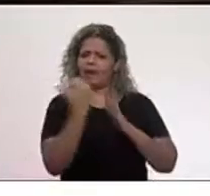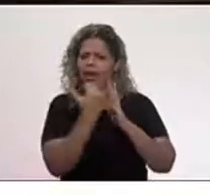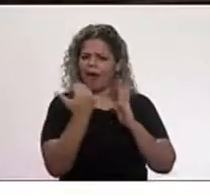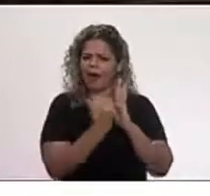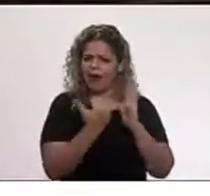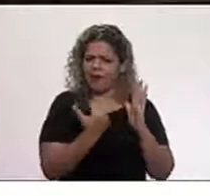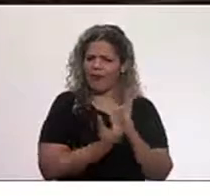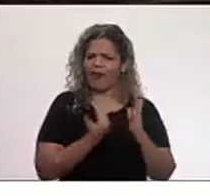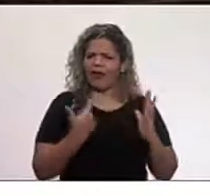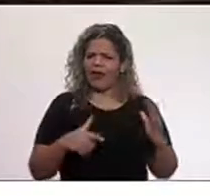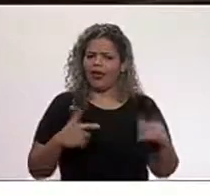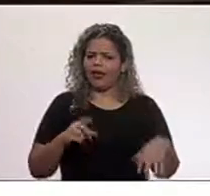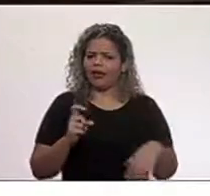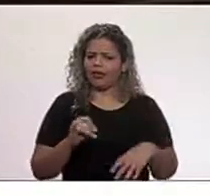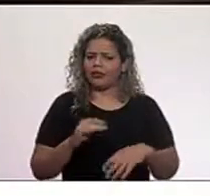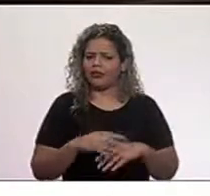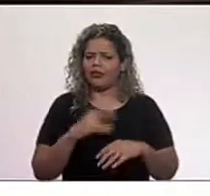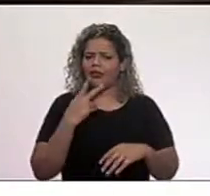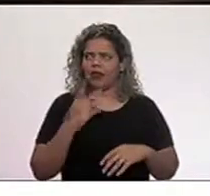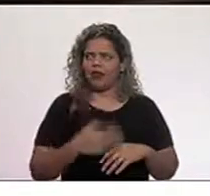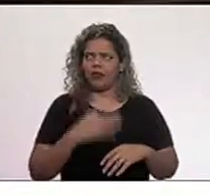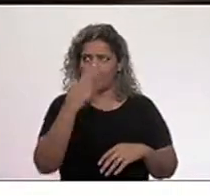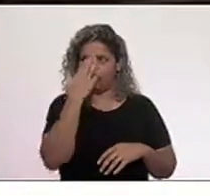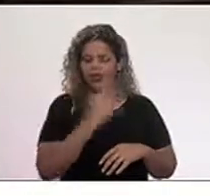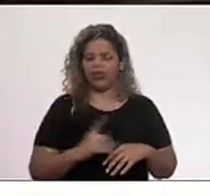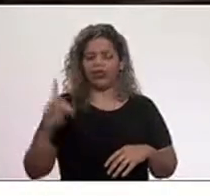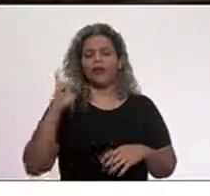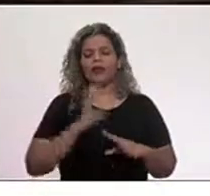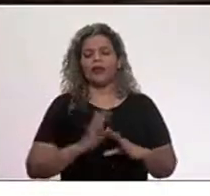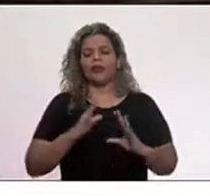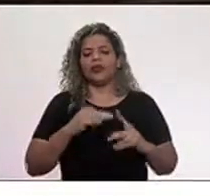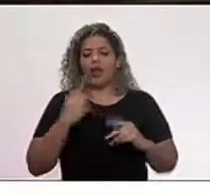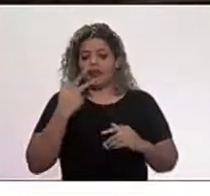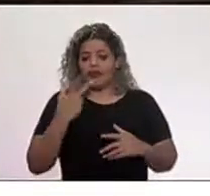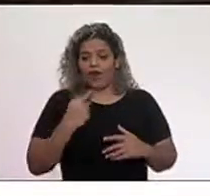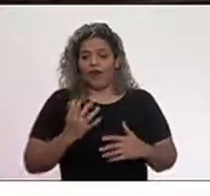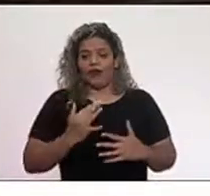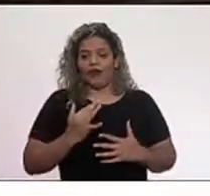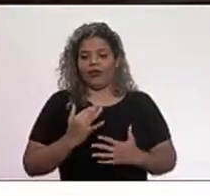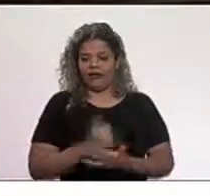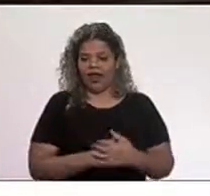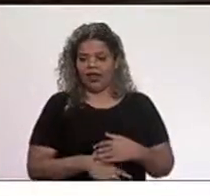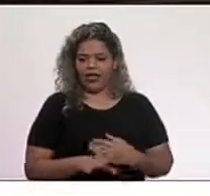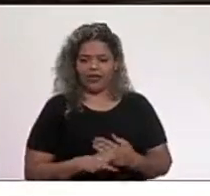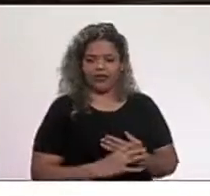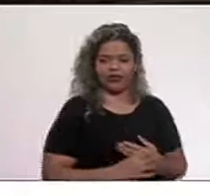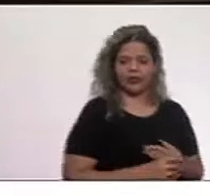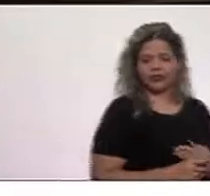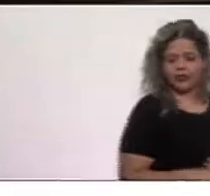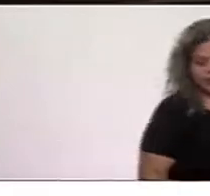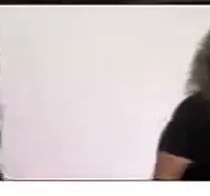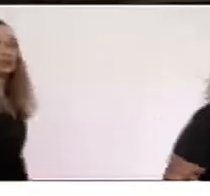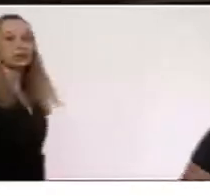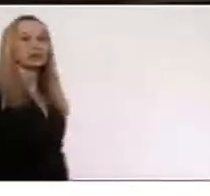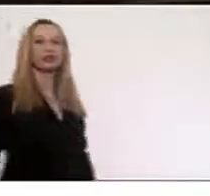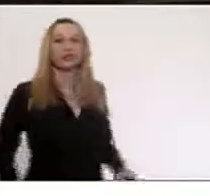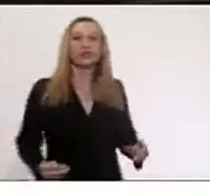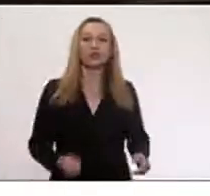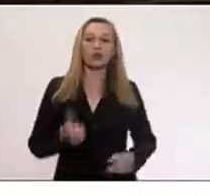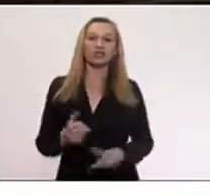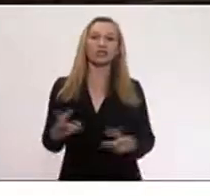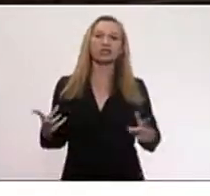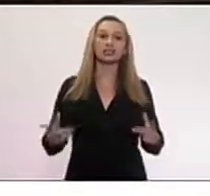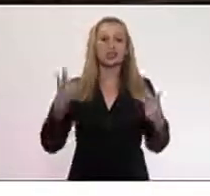porque se a gente fala de política seletiva, a gente também está falando da seleção quase que natural de uma política